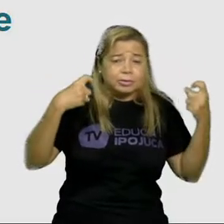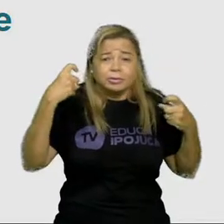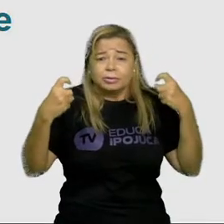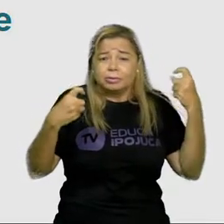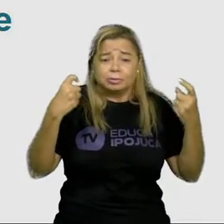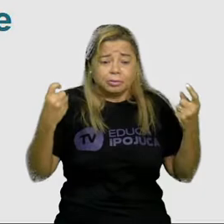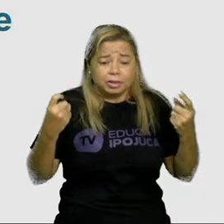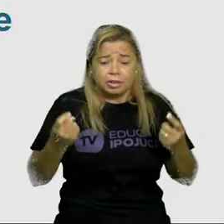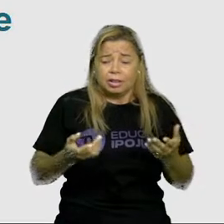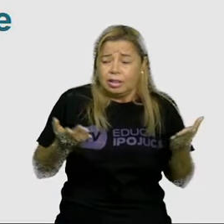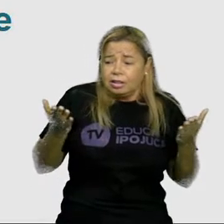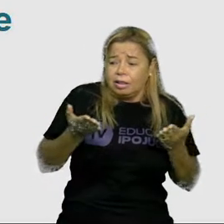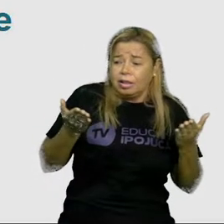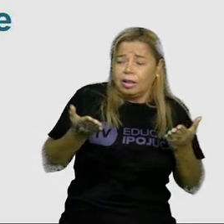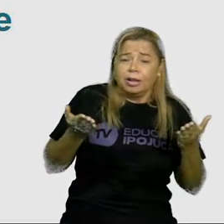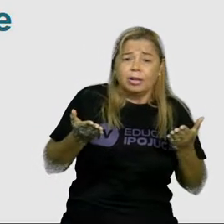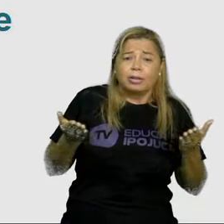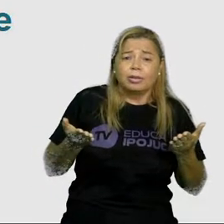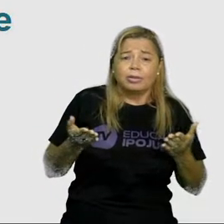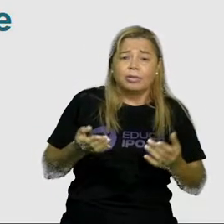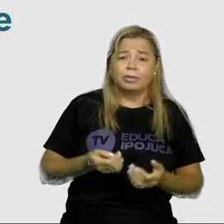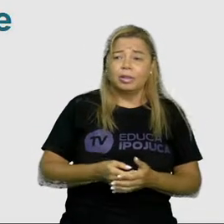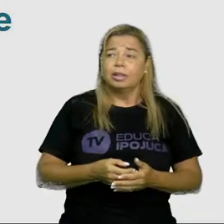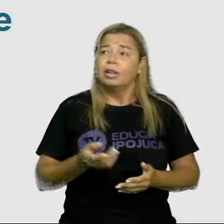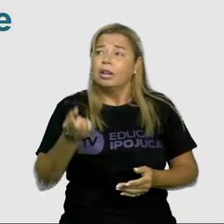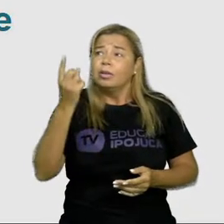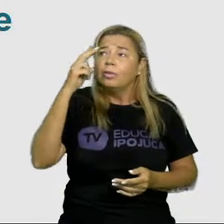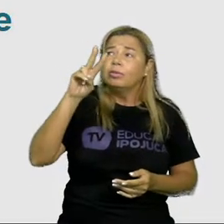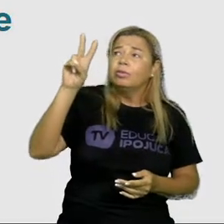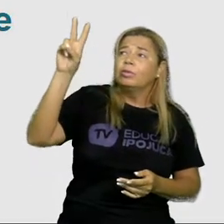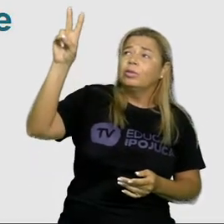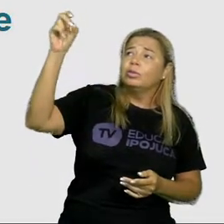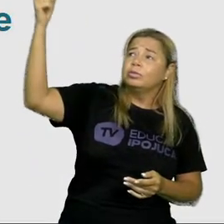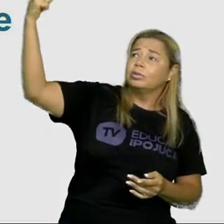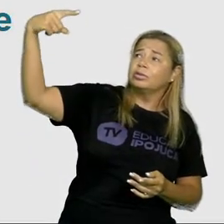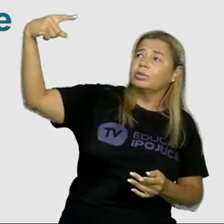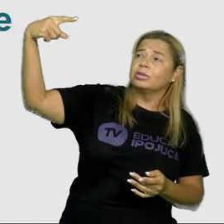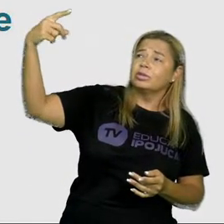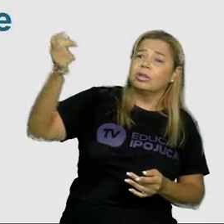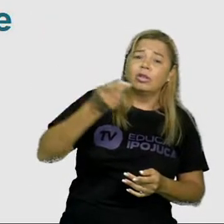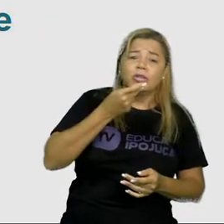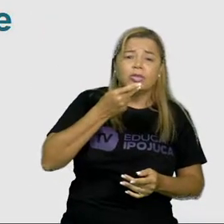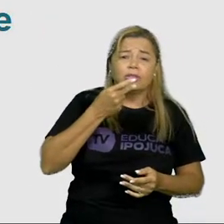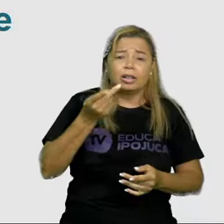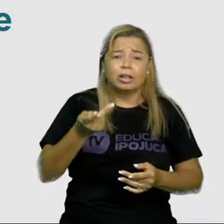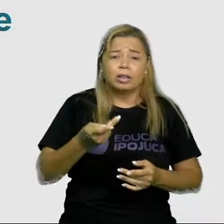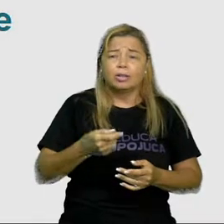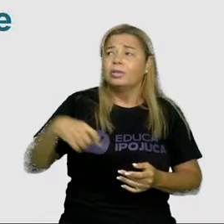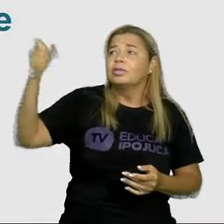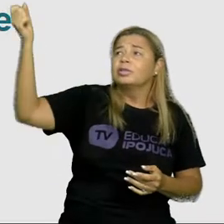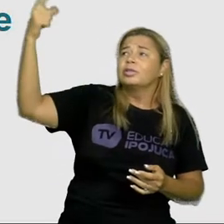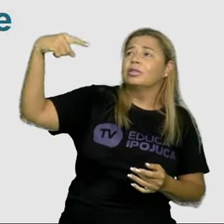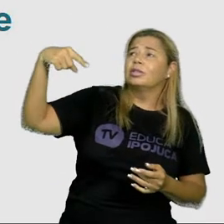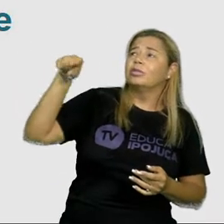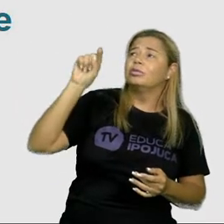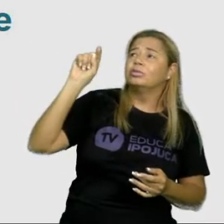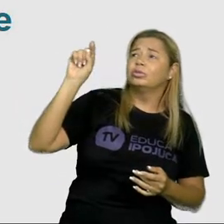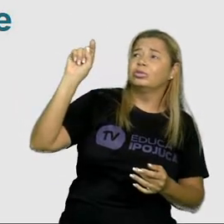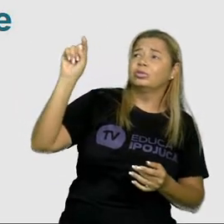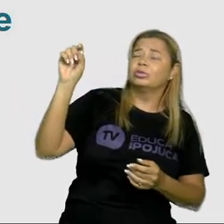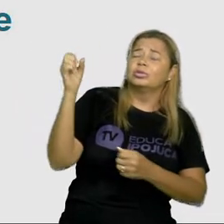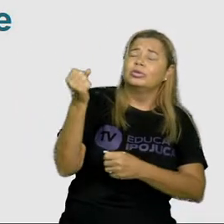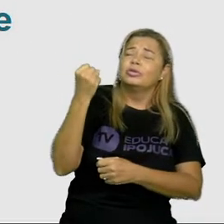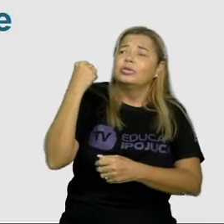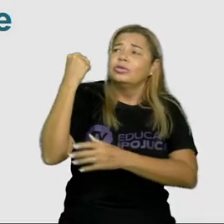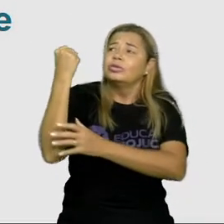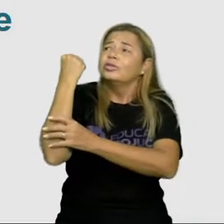de frio, voltou-se para o sol e disse ó sol, tu que és tão forte, derrete a